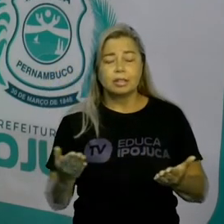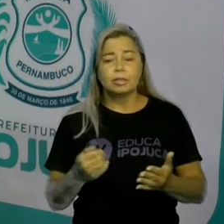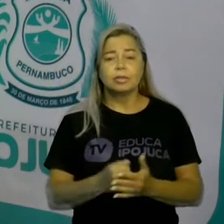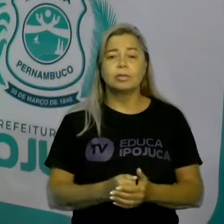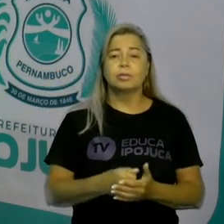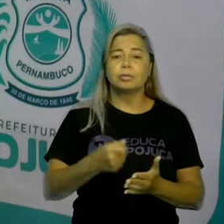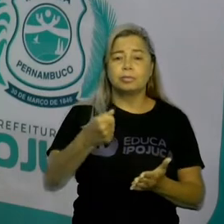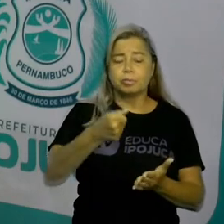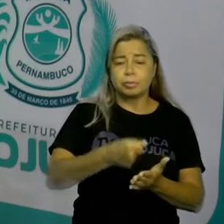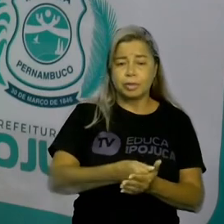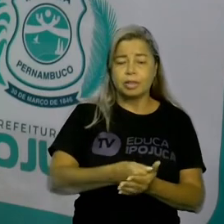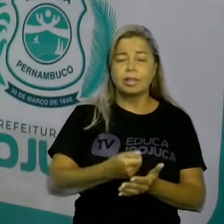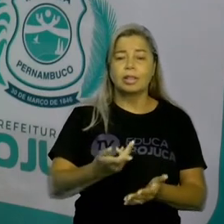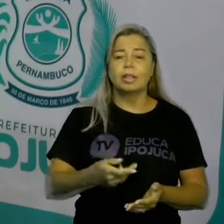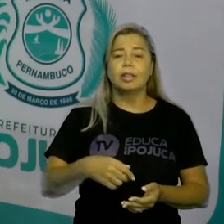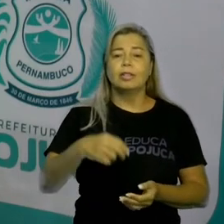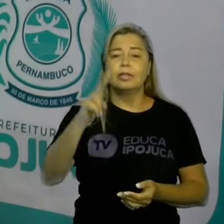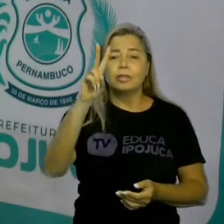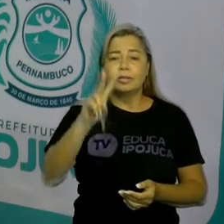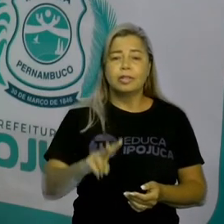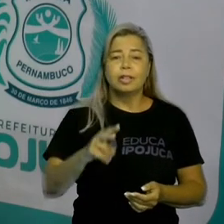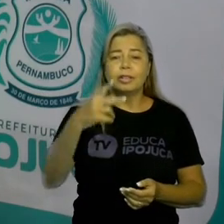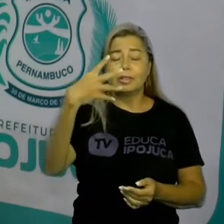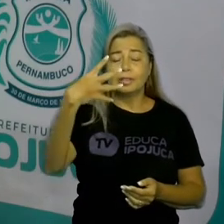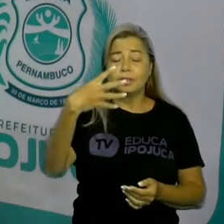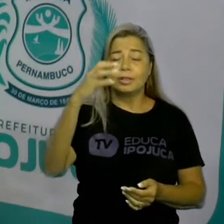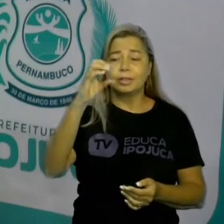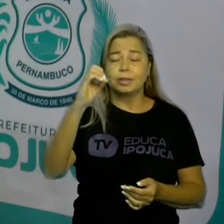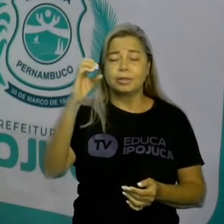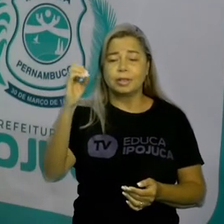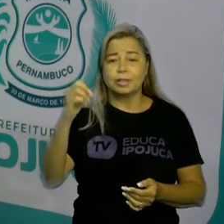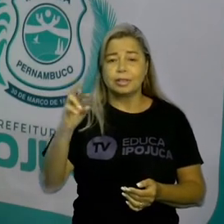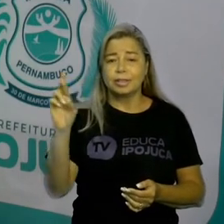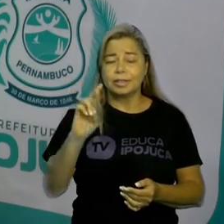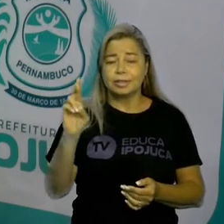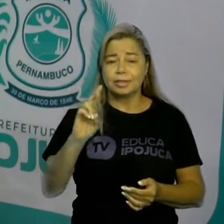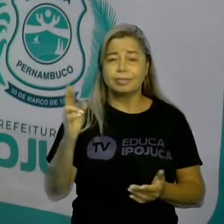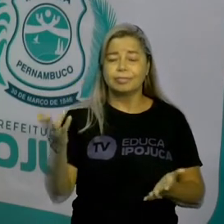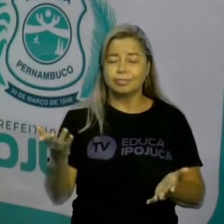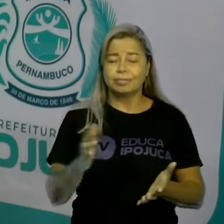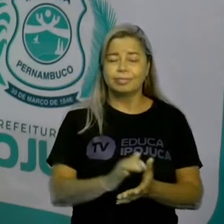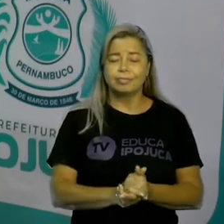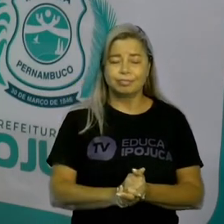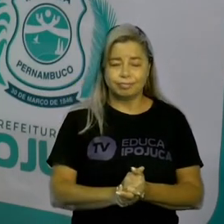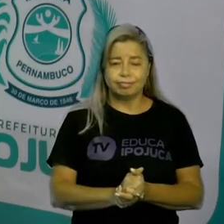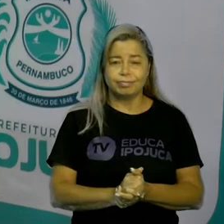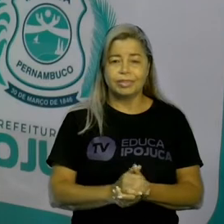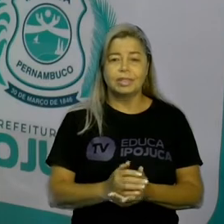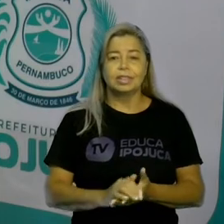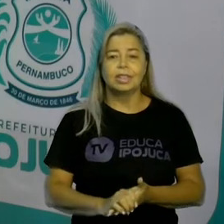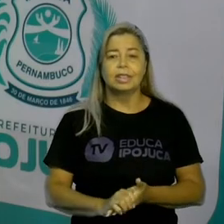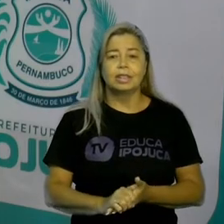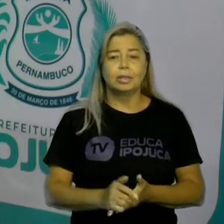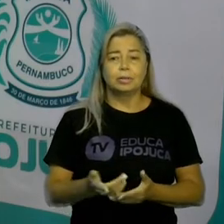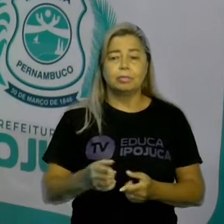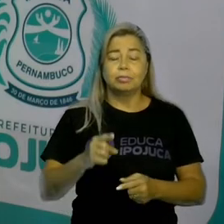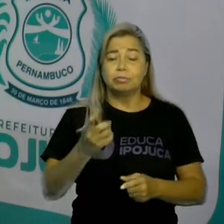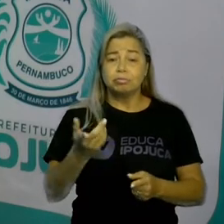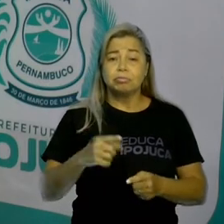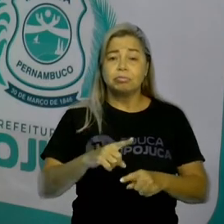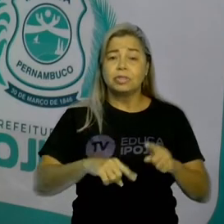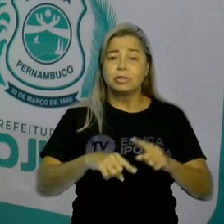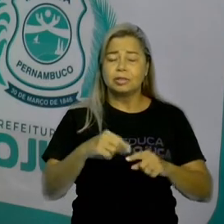será 400 reais. Irei pagar 400 reais pelo micro-ondas. E aí,